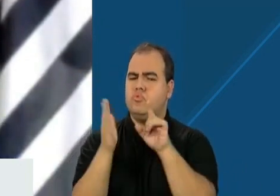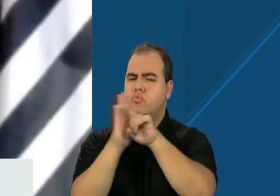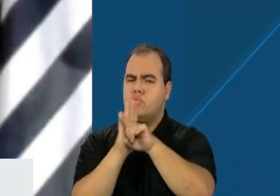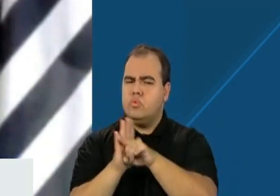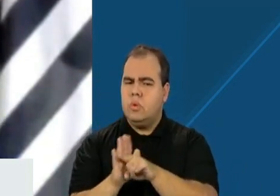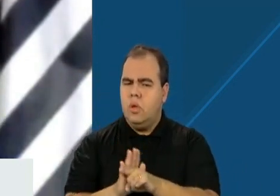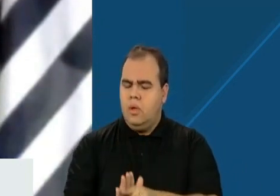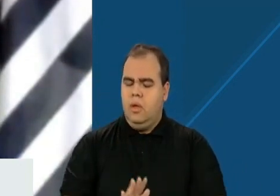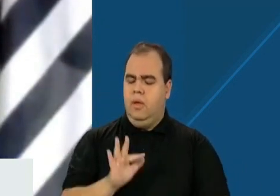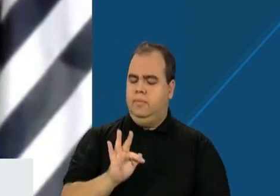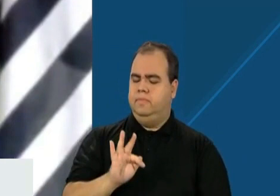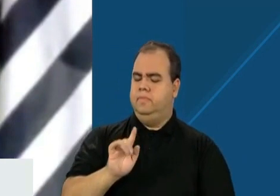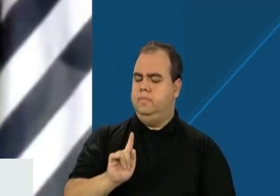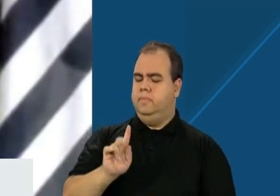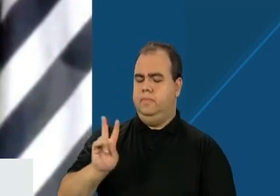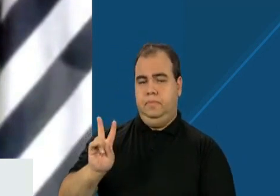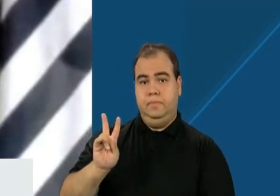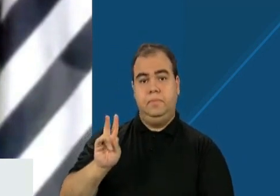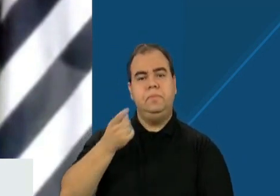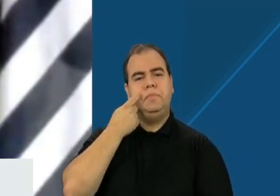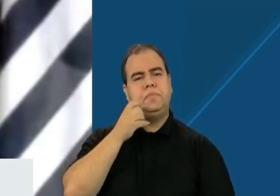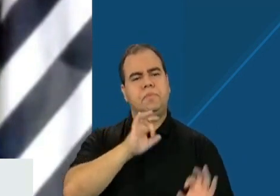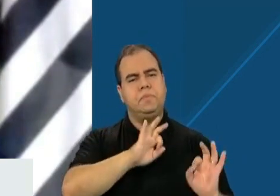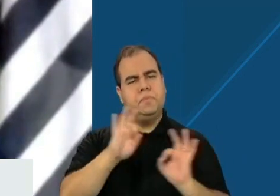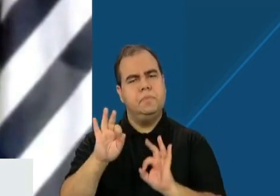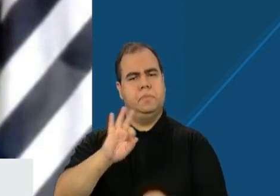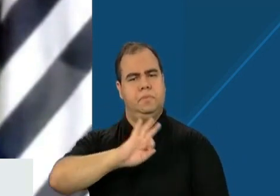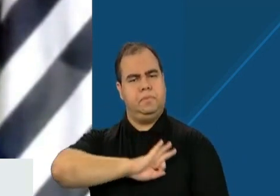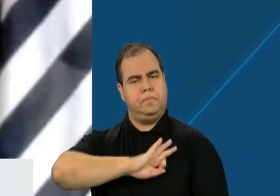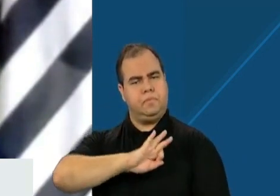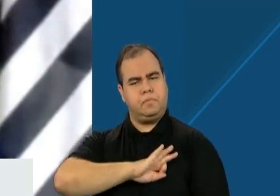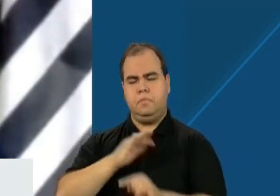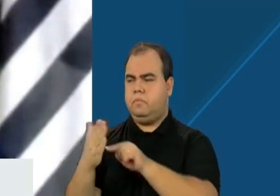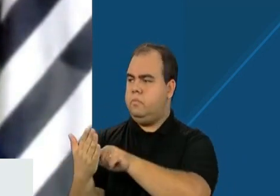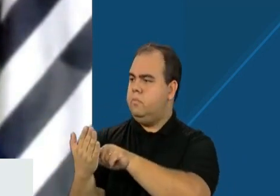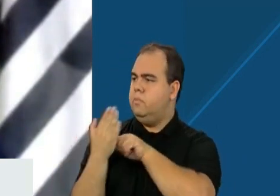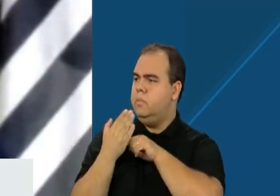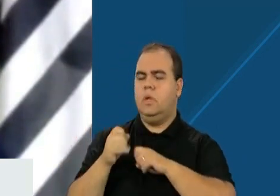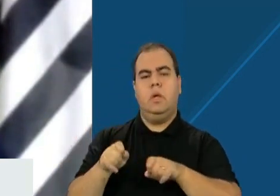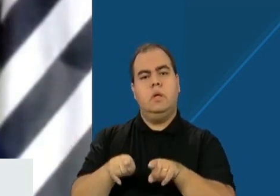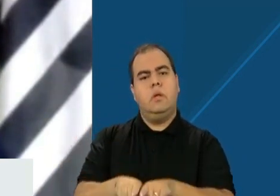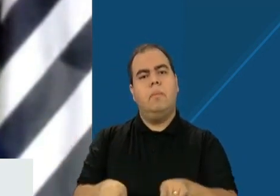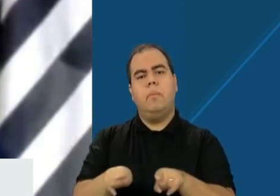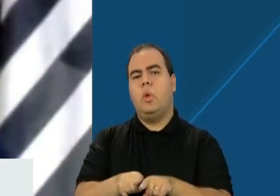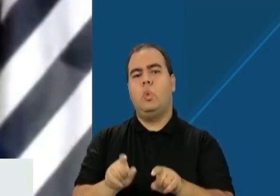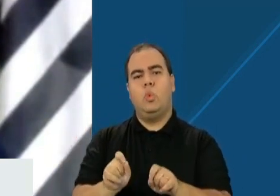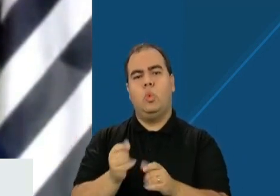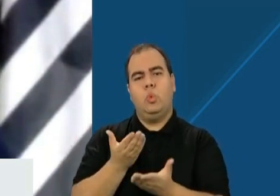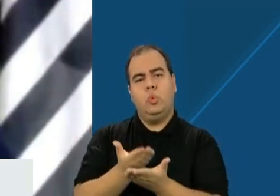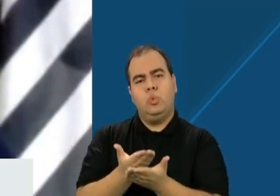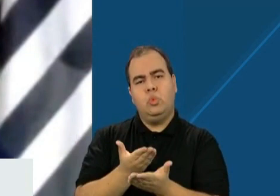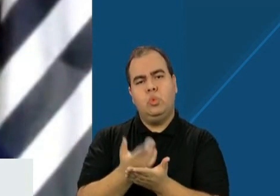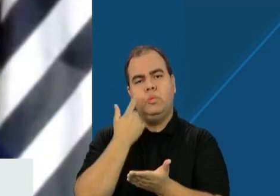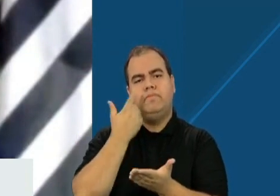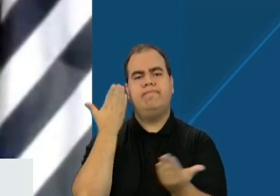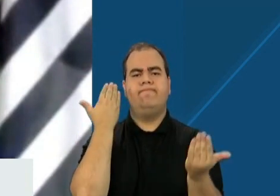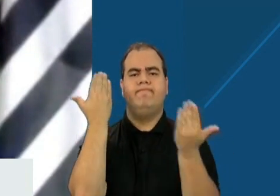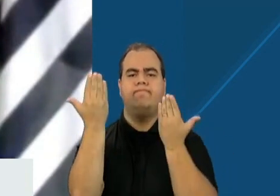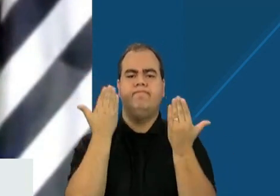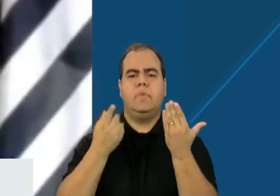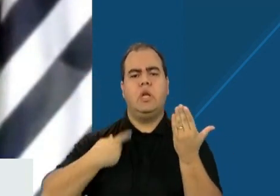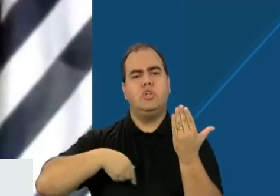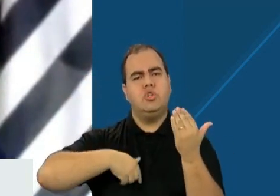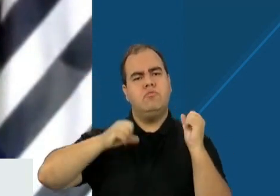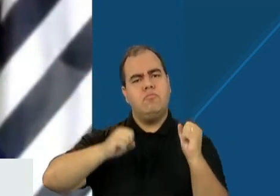Getúlio Vargas Eu pedi que a Polícia Militar me apresentasse também Um estudo, comparativo Para que a gente possa